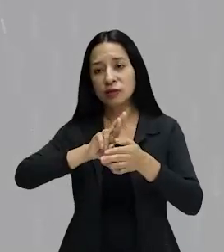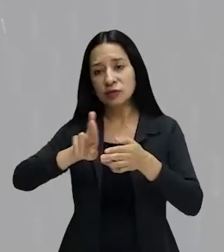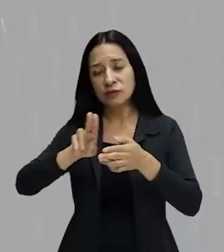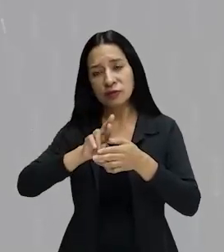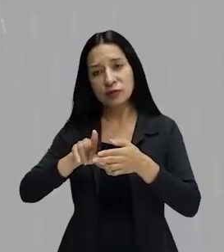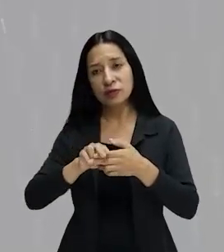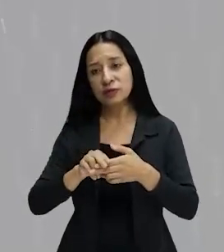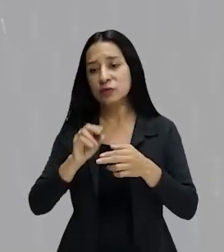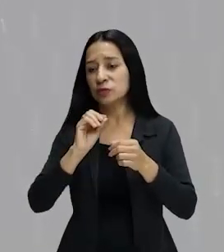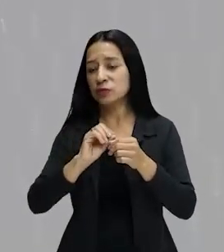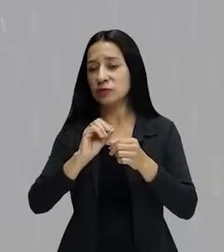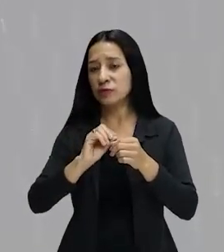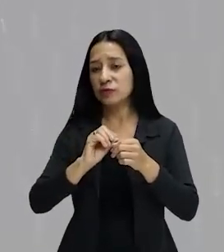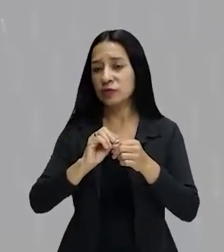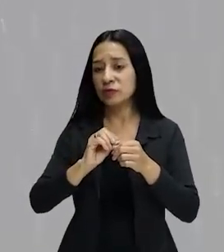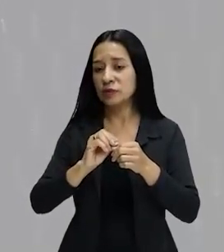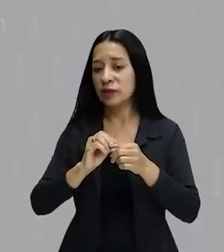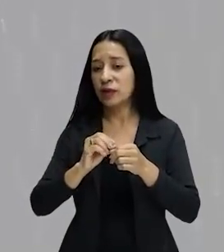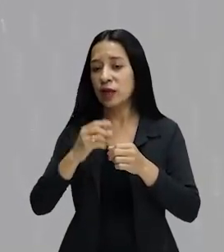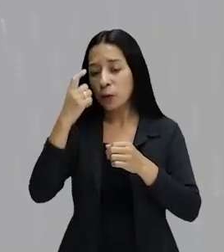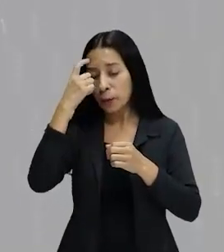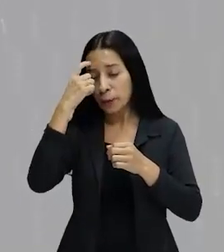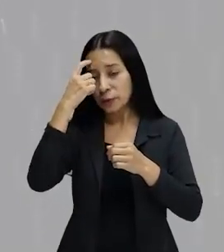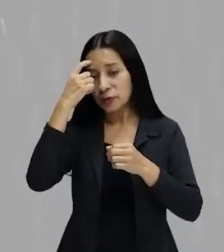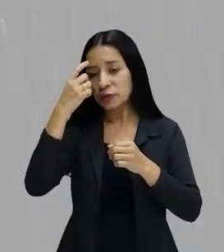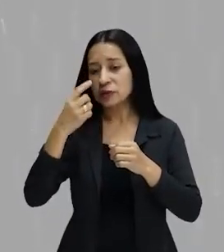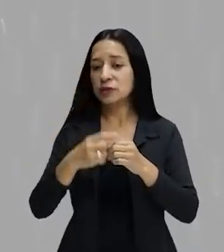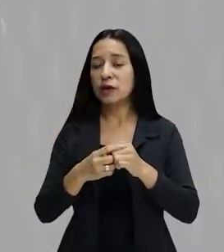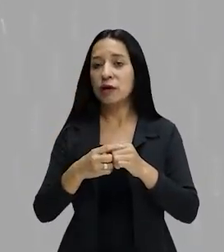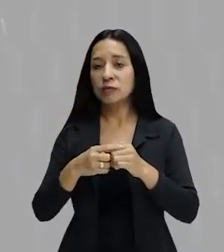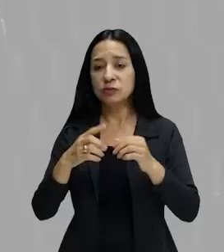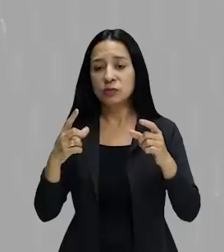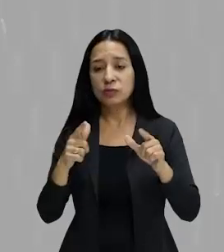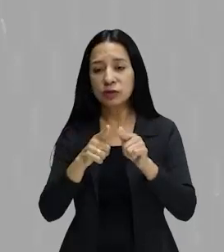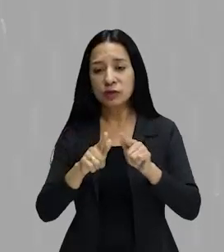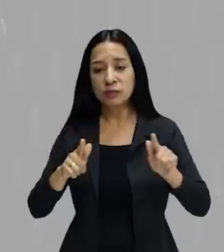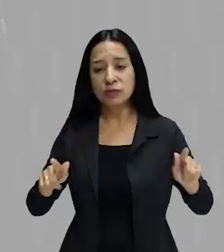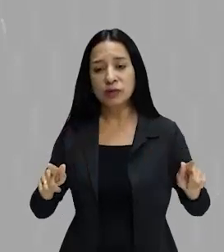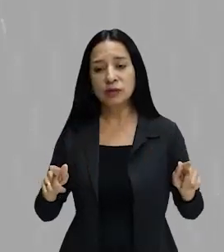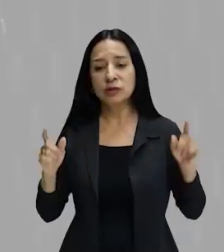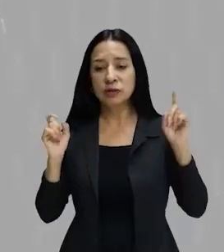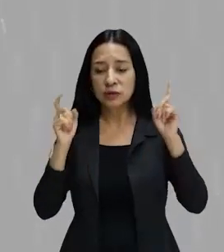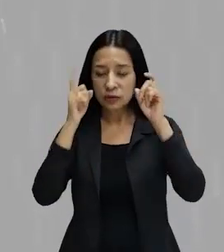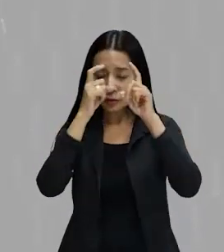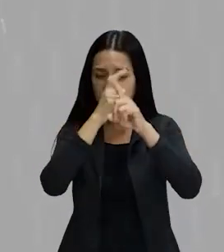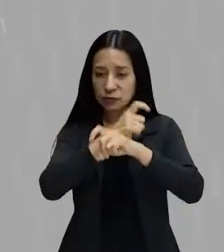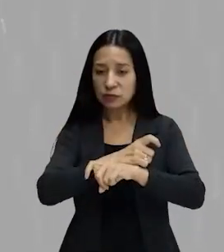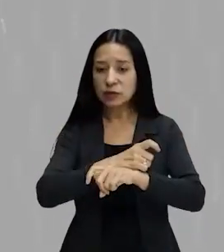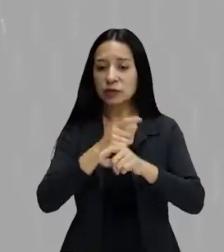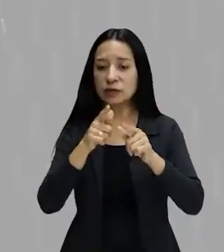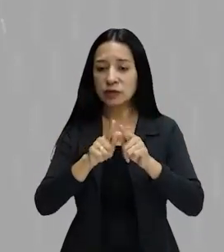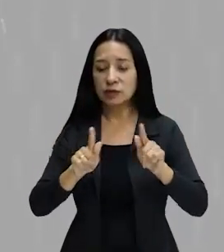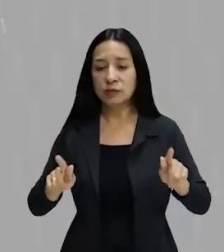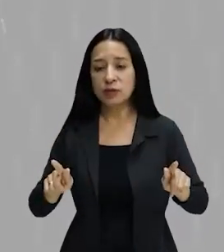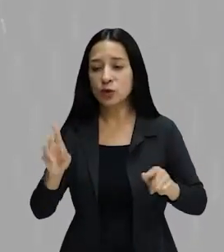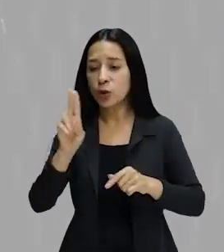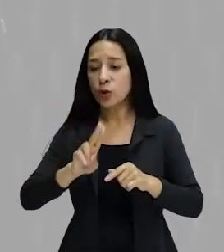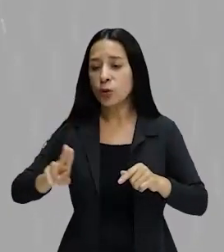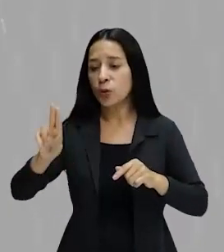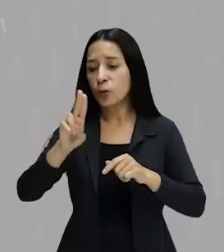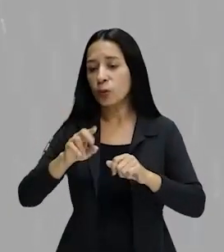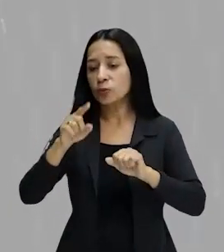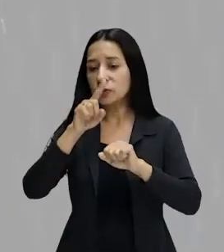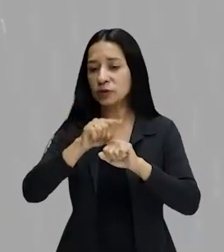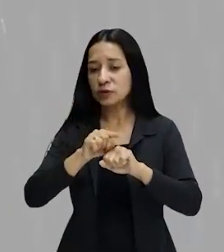reflexão sobre a gramática, sobre a complexidade da gramática, sobre o uso de acento grave, falta dele em